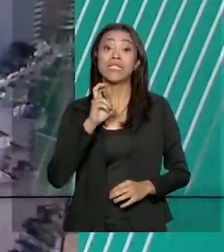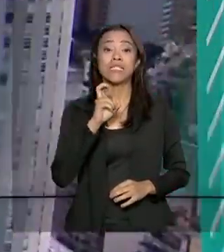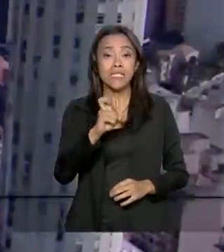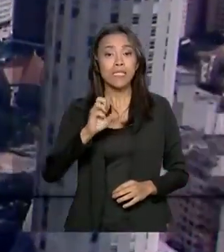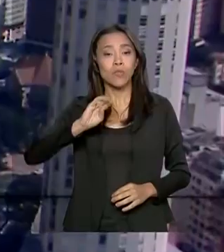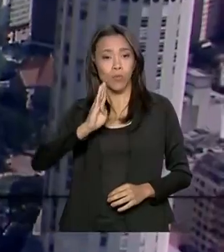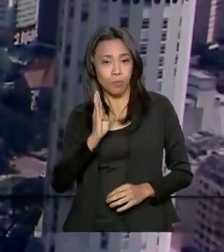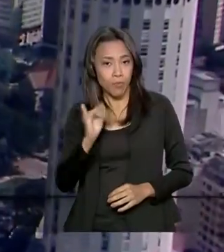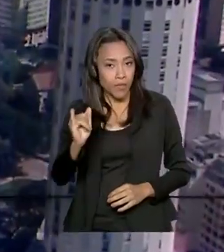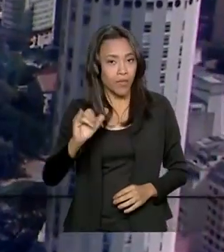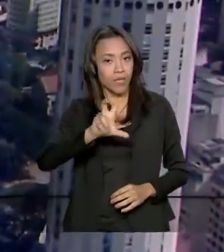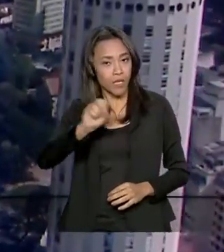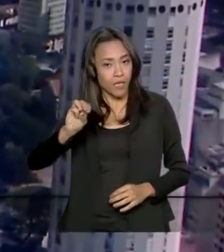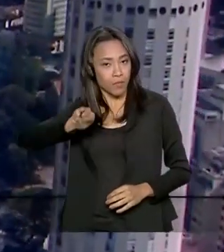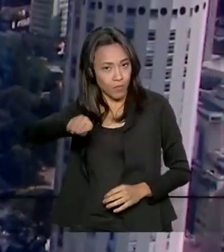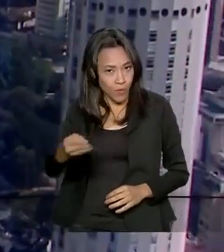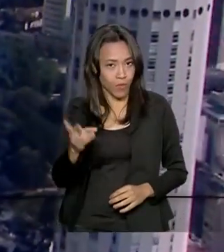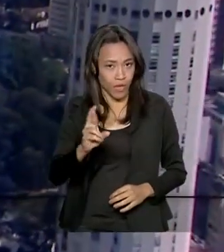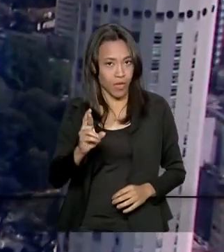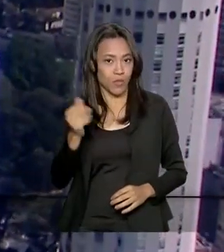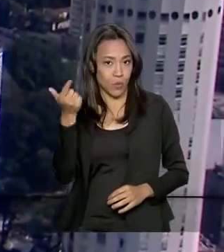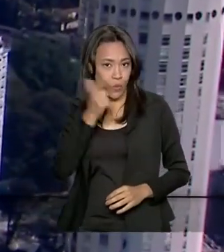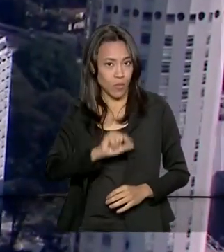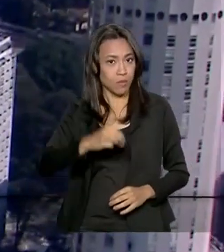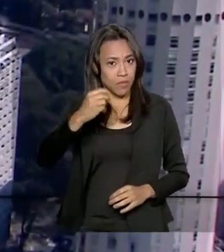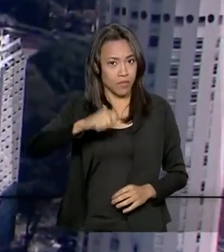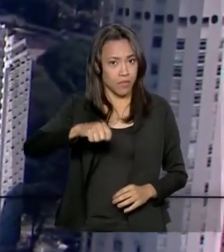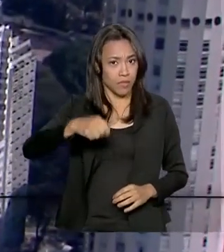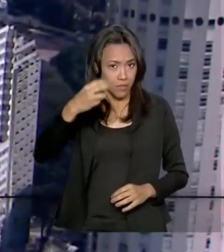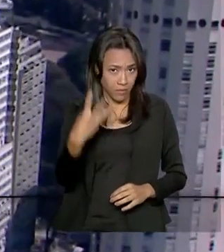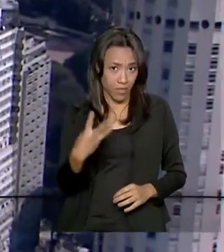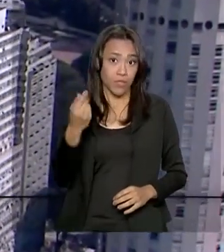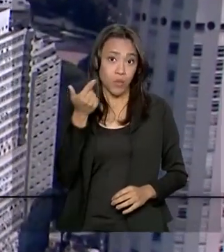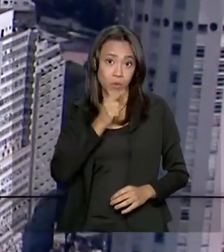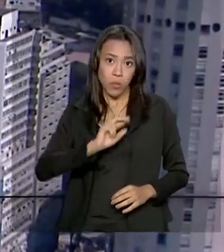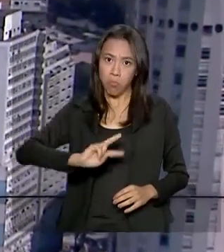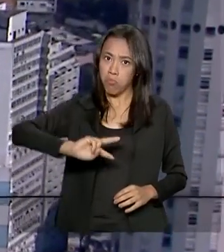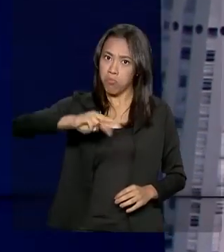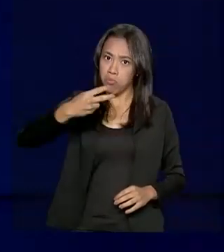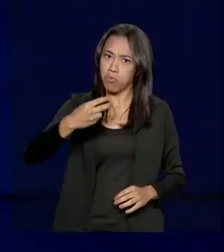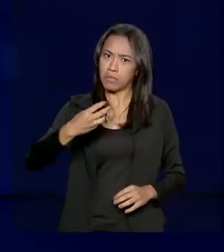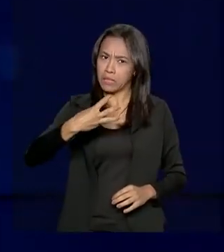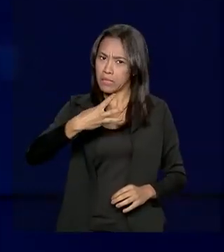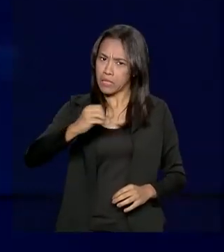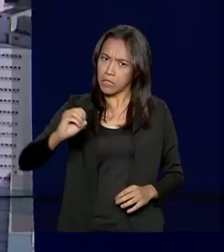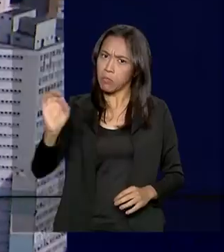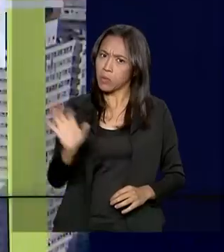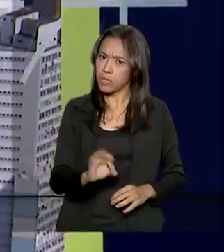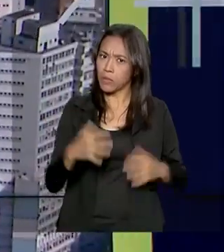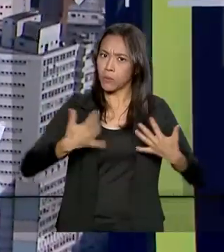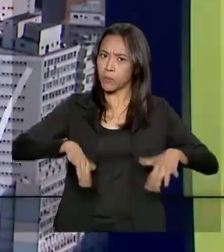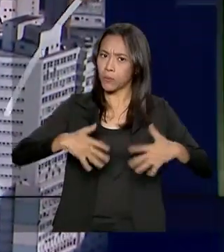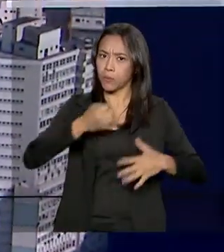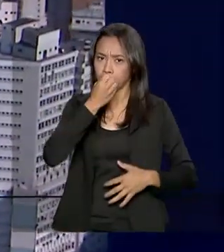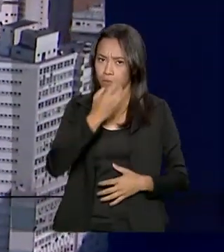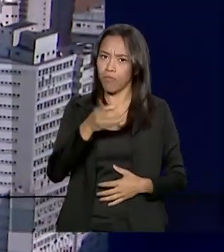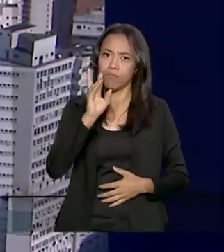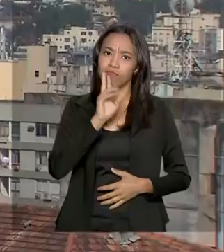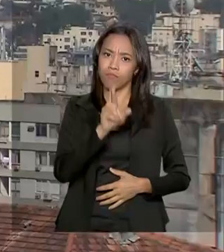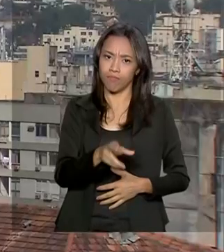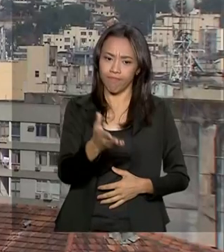segundo trimestre deste ano e superou em mais de 300% o resultado anterior. Alessandra Lago tem os detalhes.